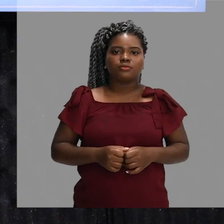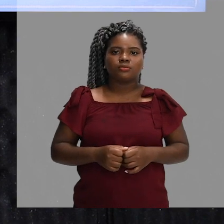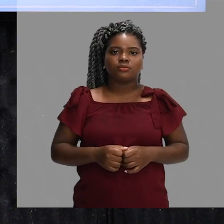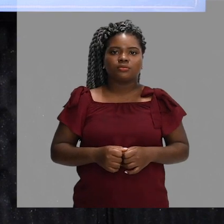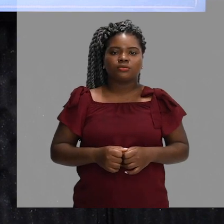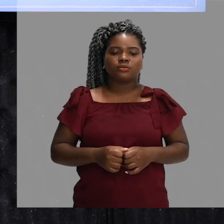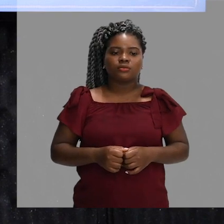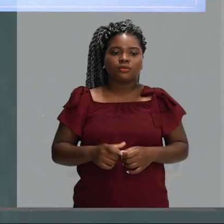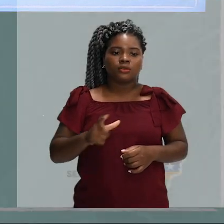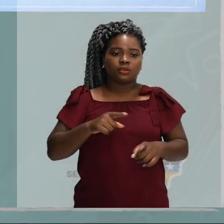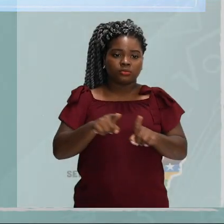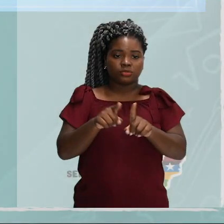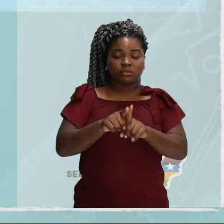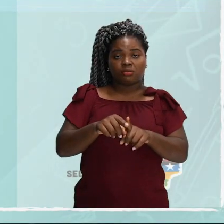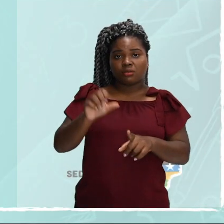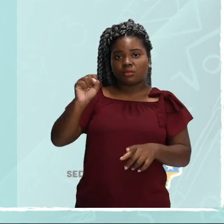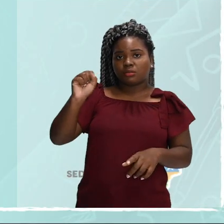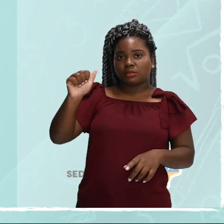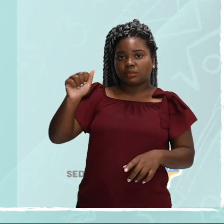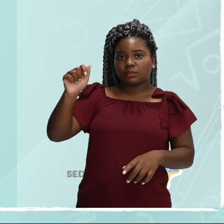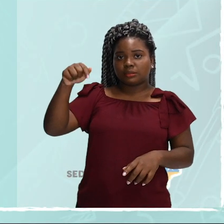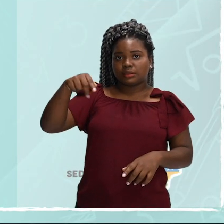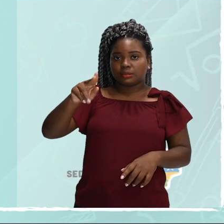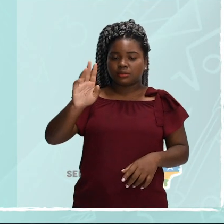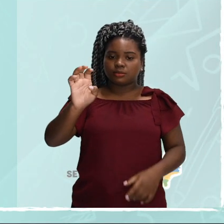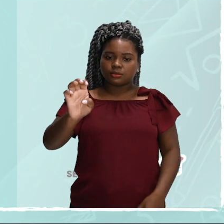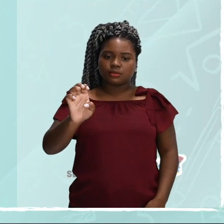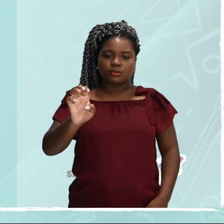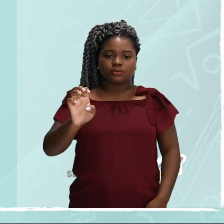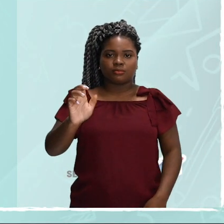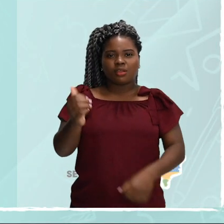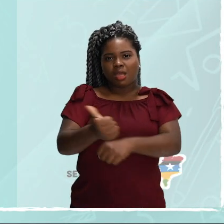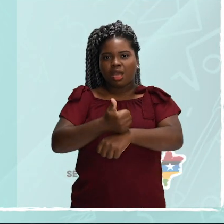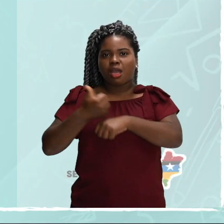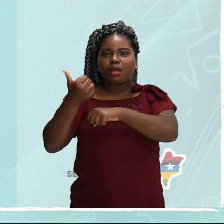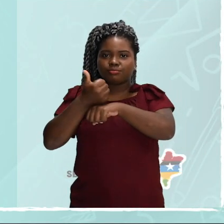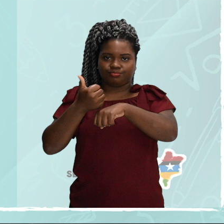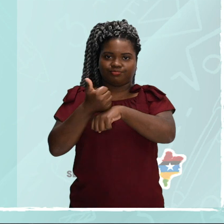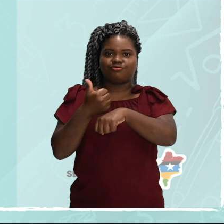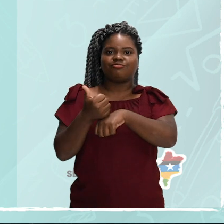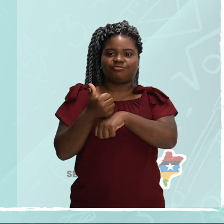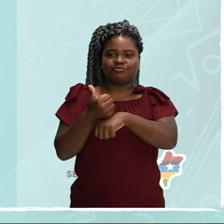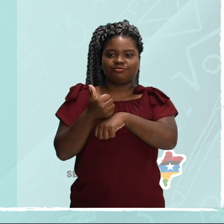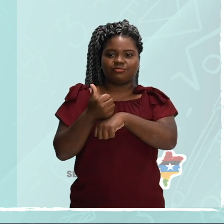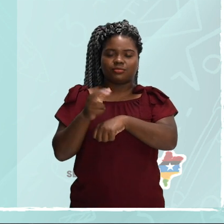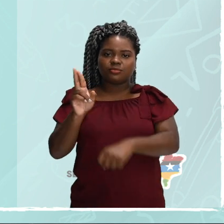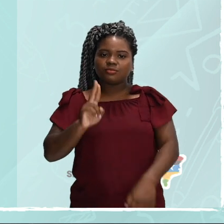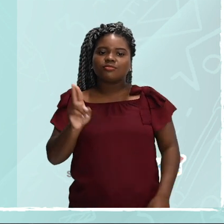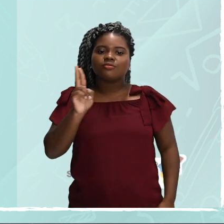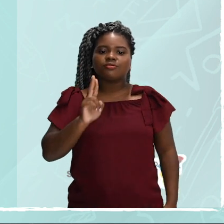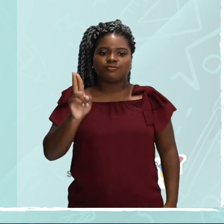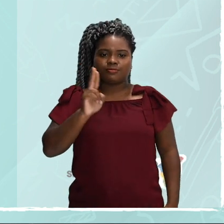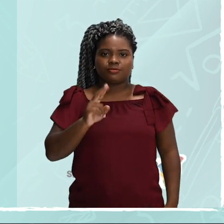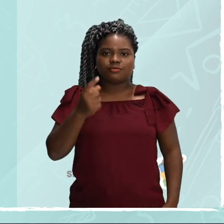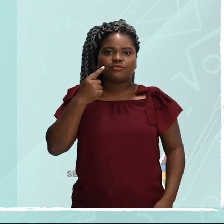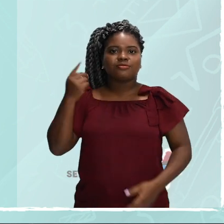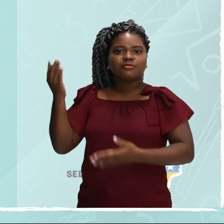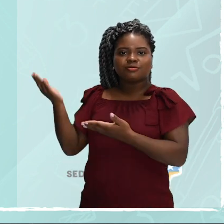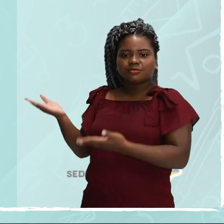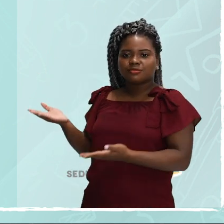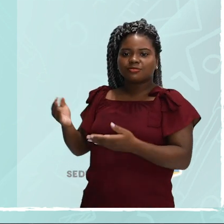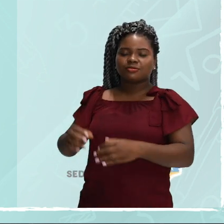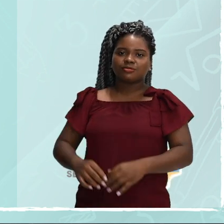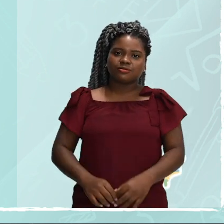fundamentos, nós temos o saque. É a primeira jogada que se faz em cada ponto, sendo ela o início do jogo. O jogador fica